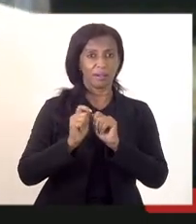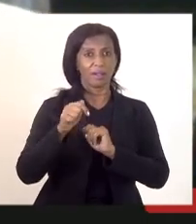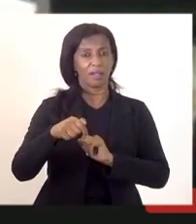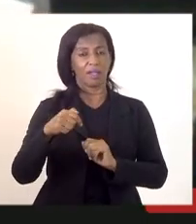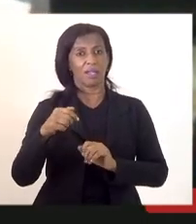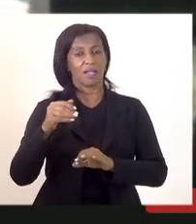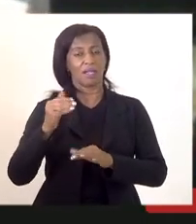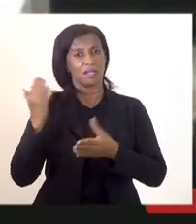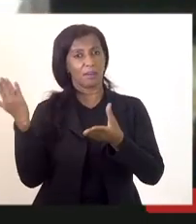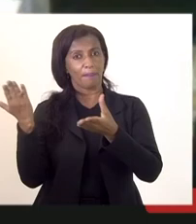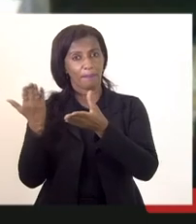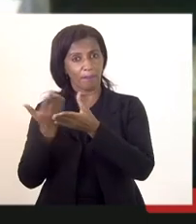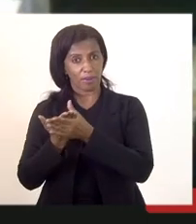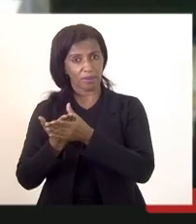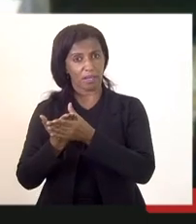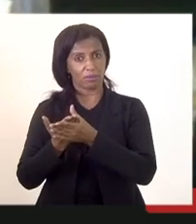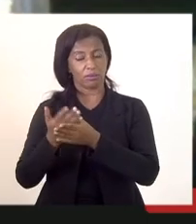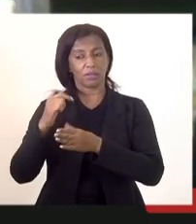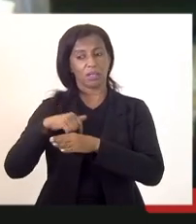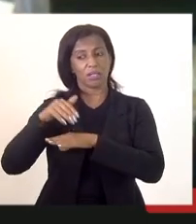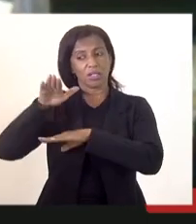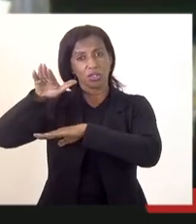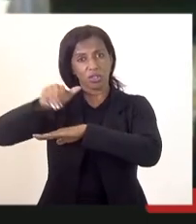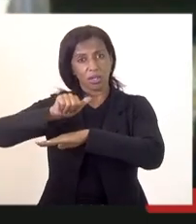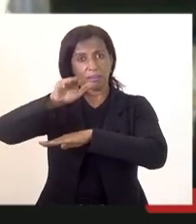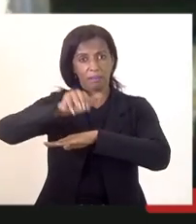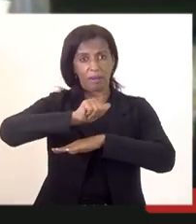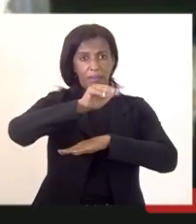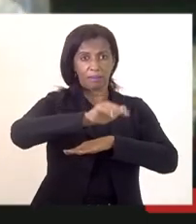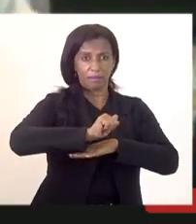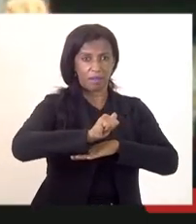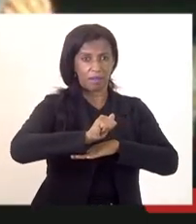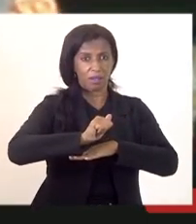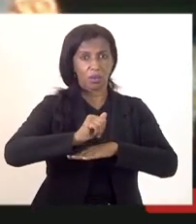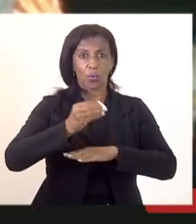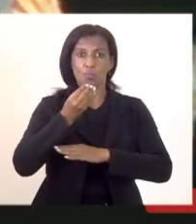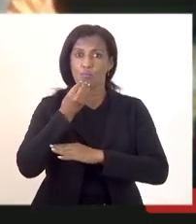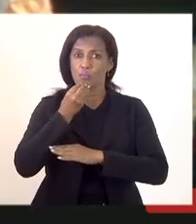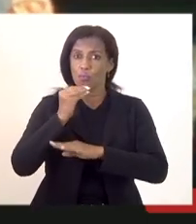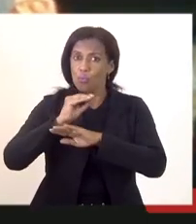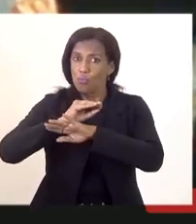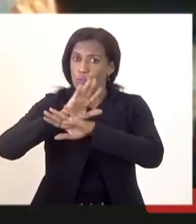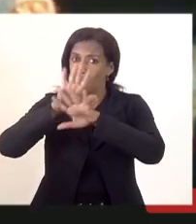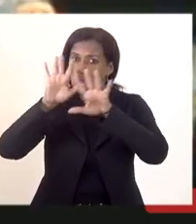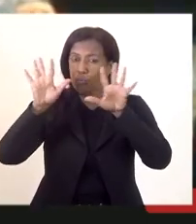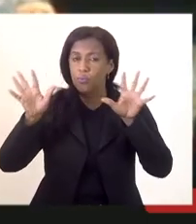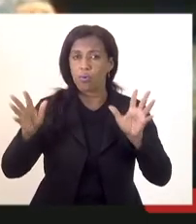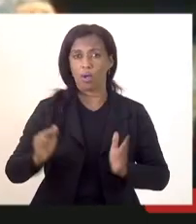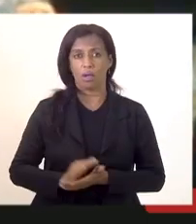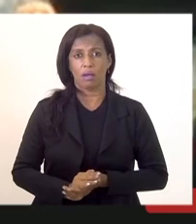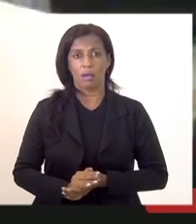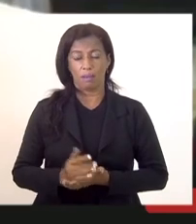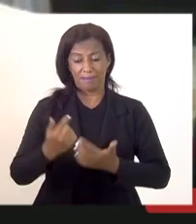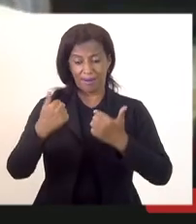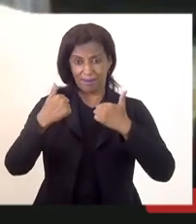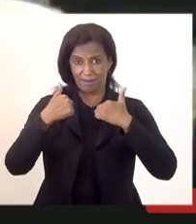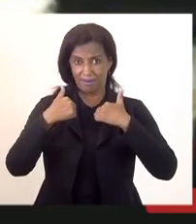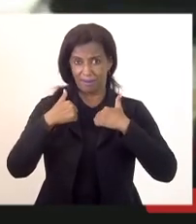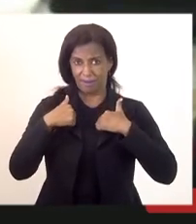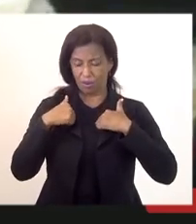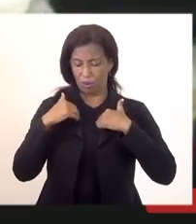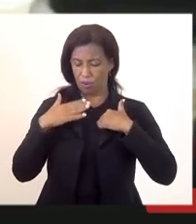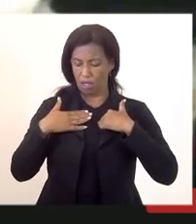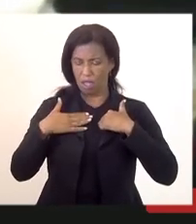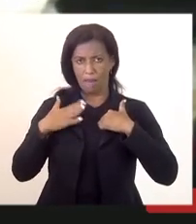processo seletivo esse chamamento assim com muita transparência para que nem eu e nem a minha